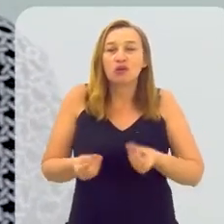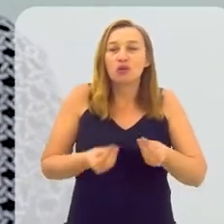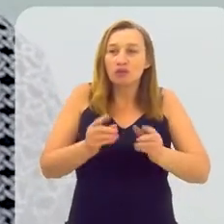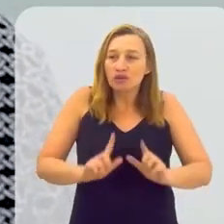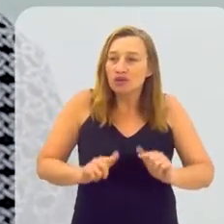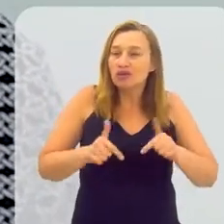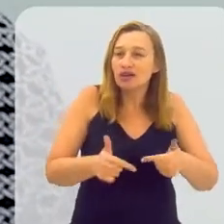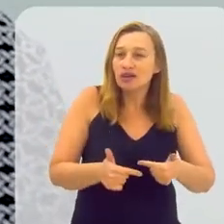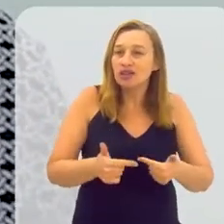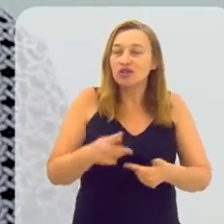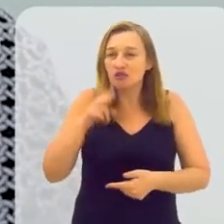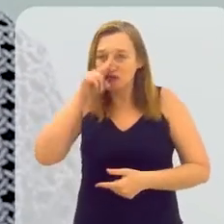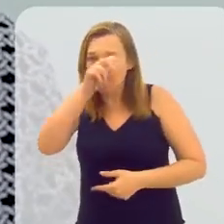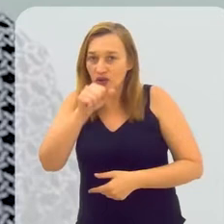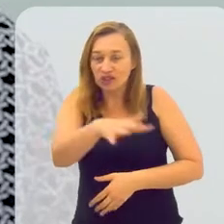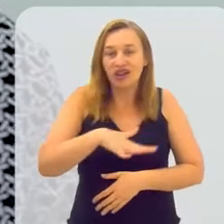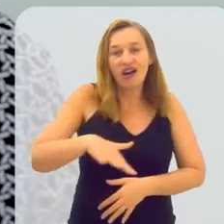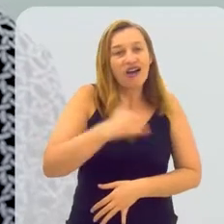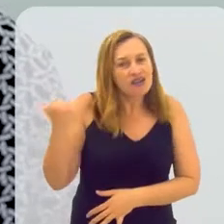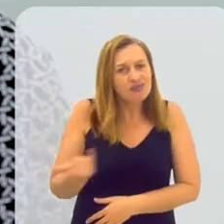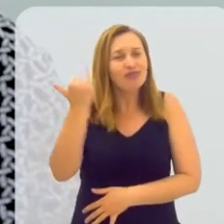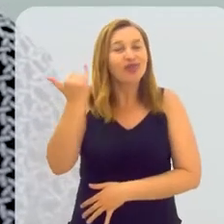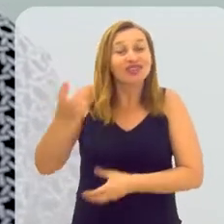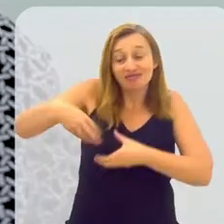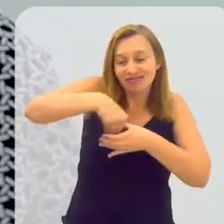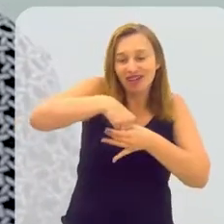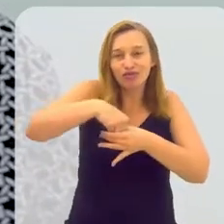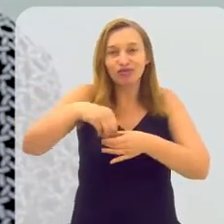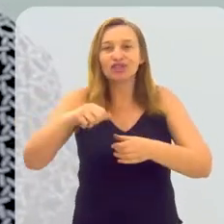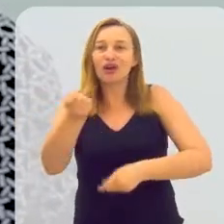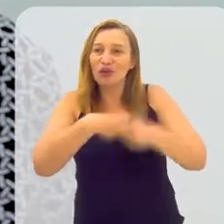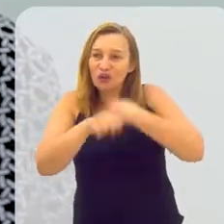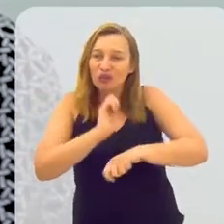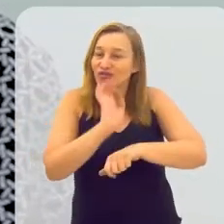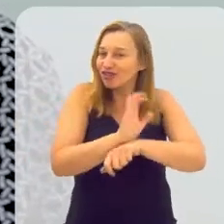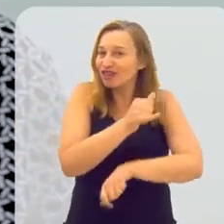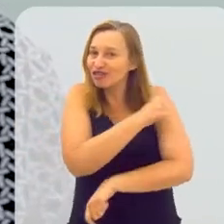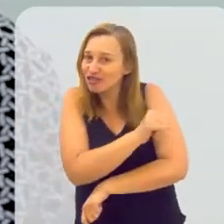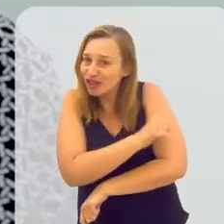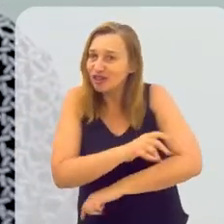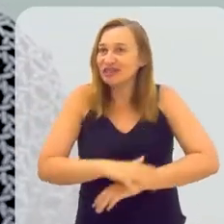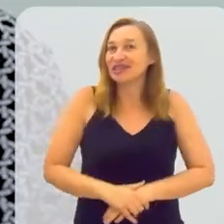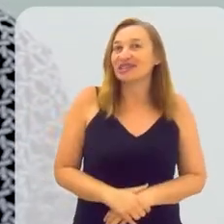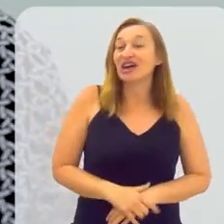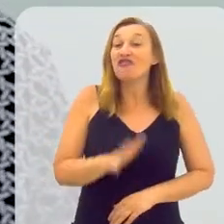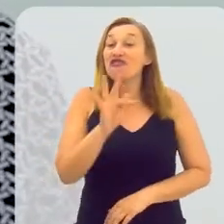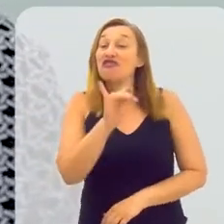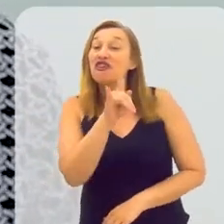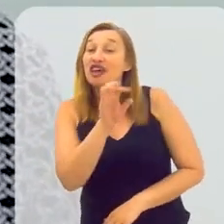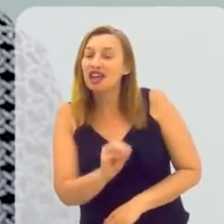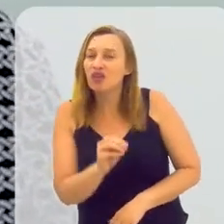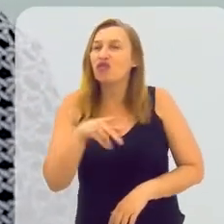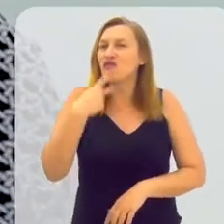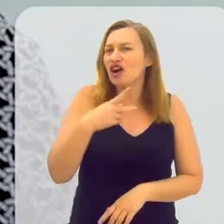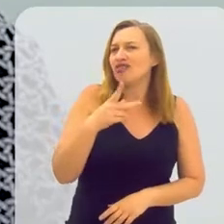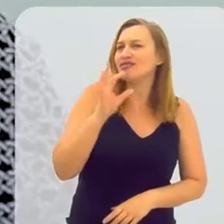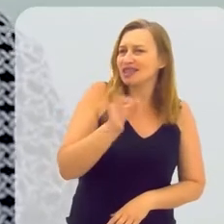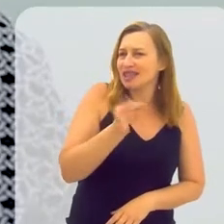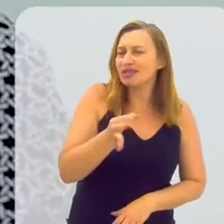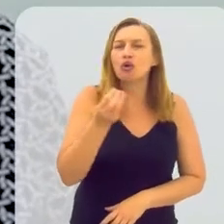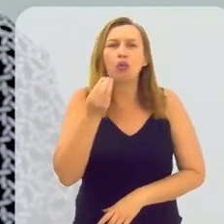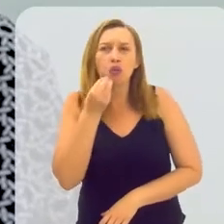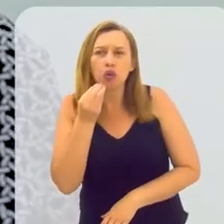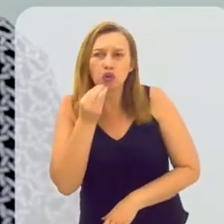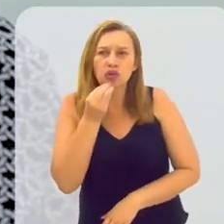a gente pode atuar mais fortemente num setor que é importantíssimo dentro da economia do Estado do Rio de Janeiro. Fernando, falando